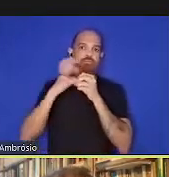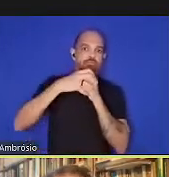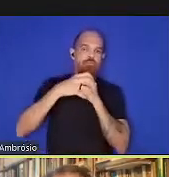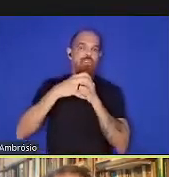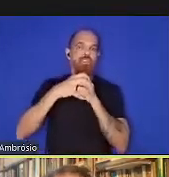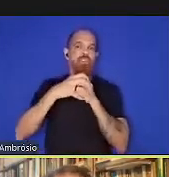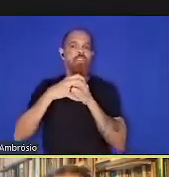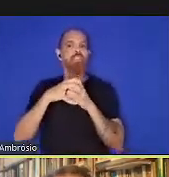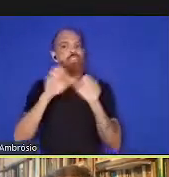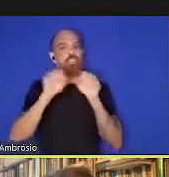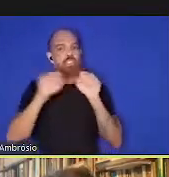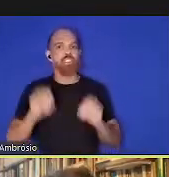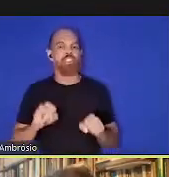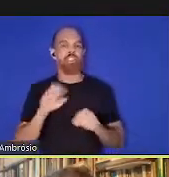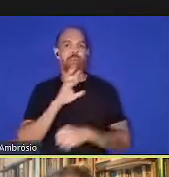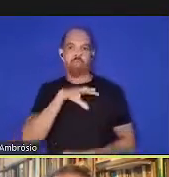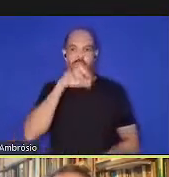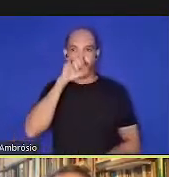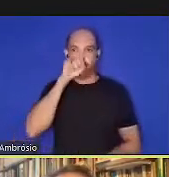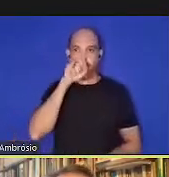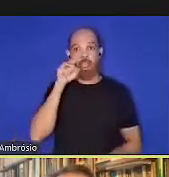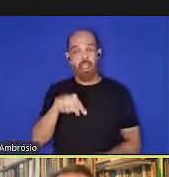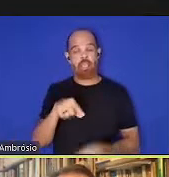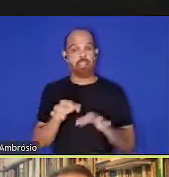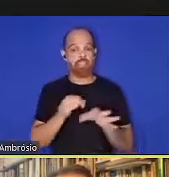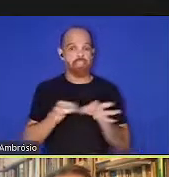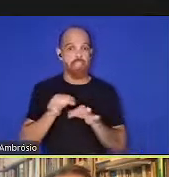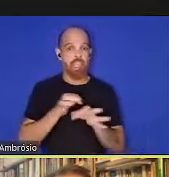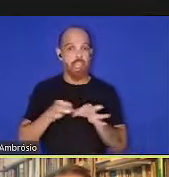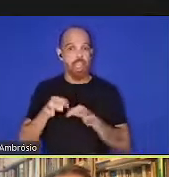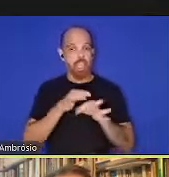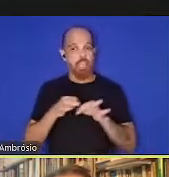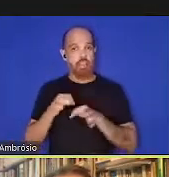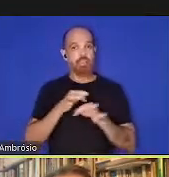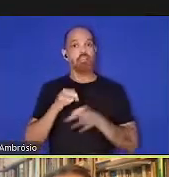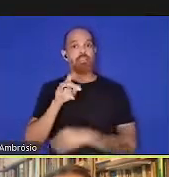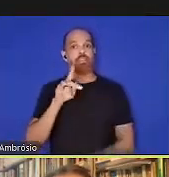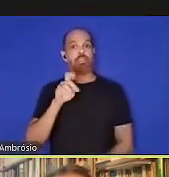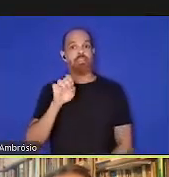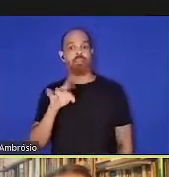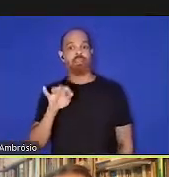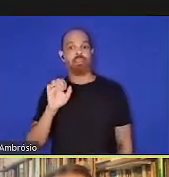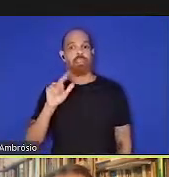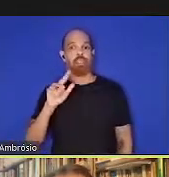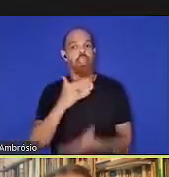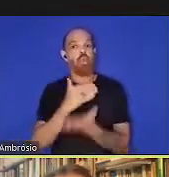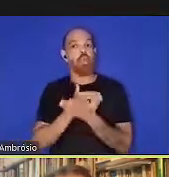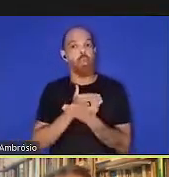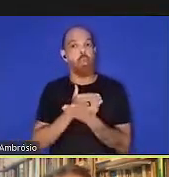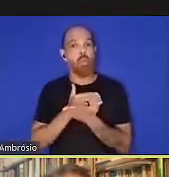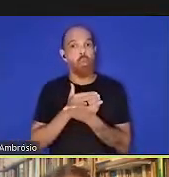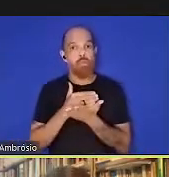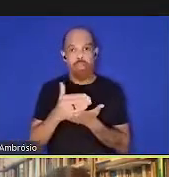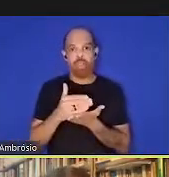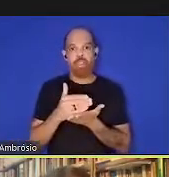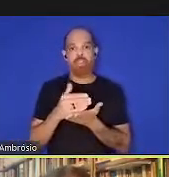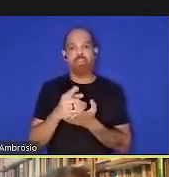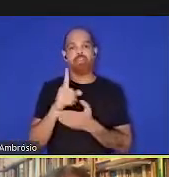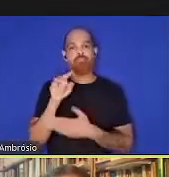essas células epiteliais iniciam essa